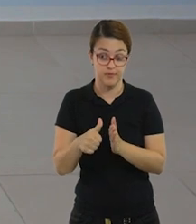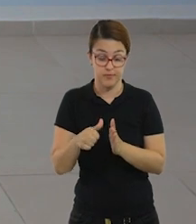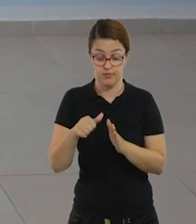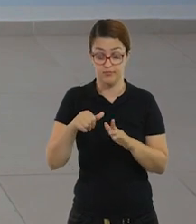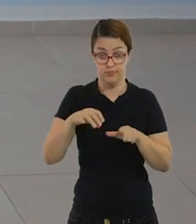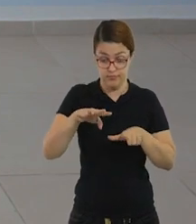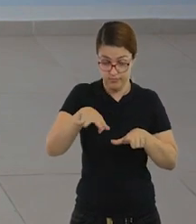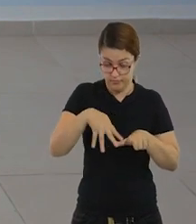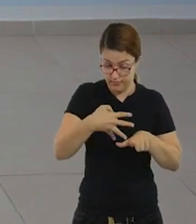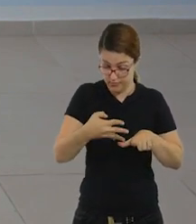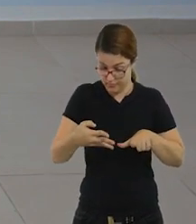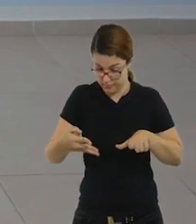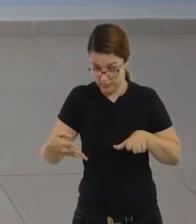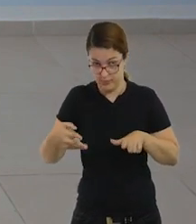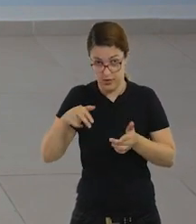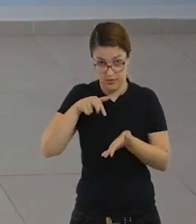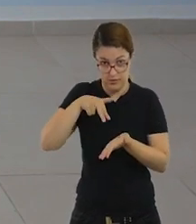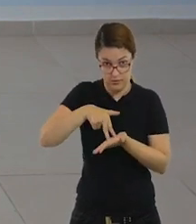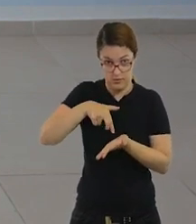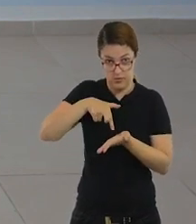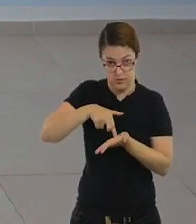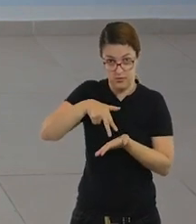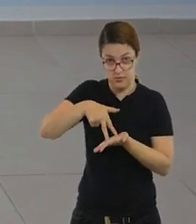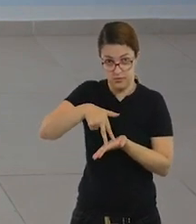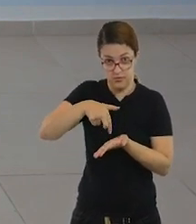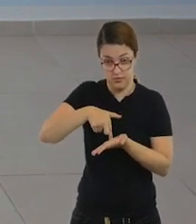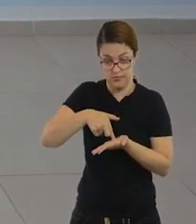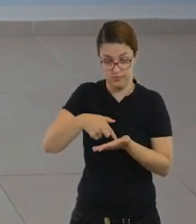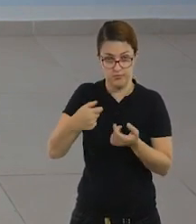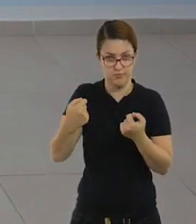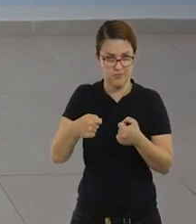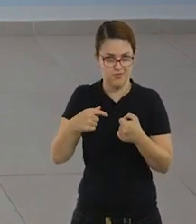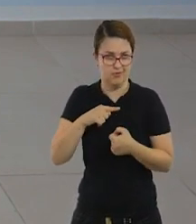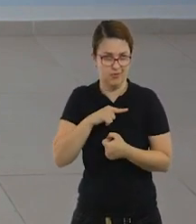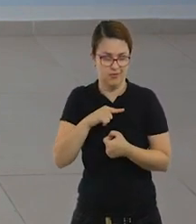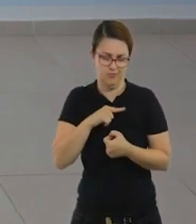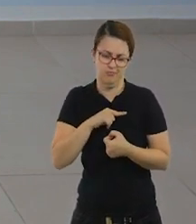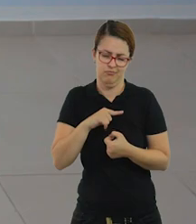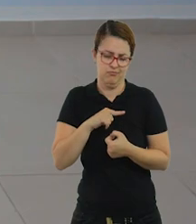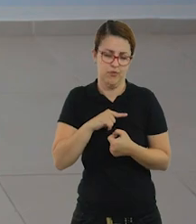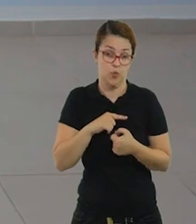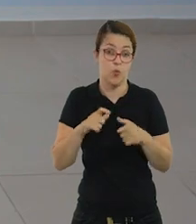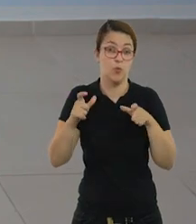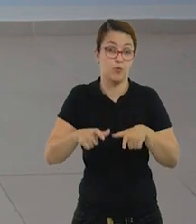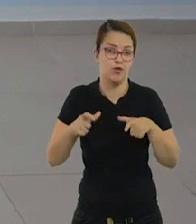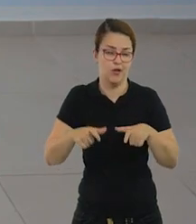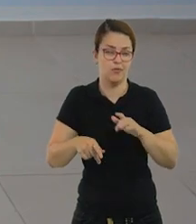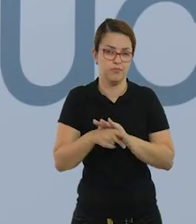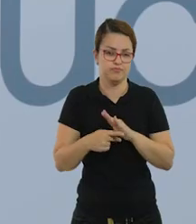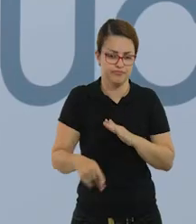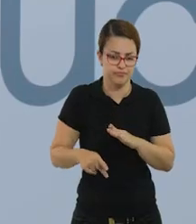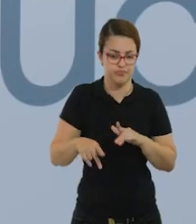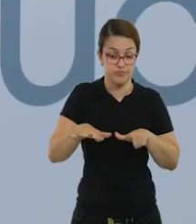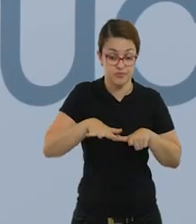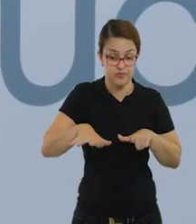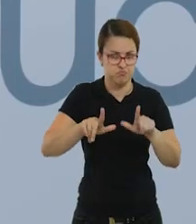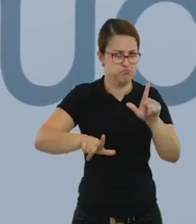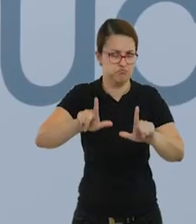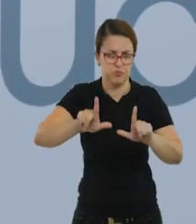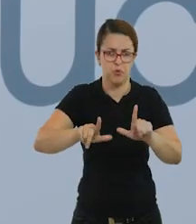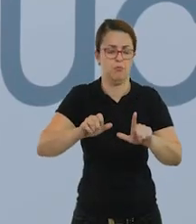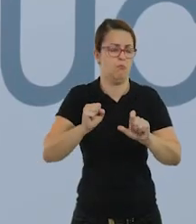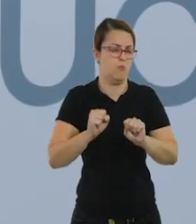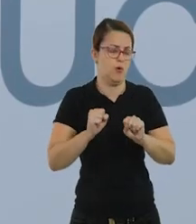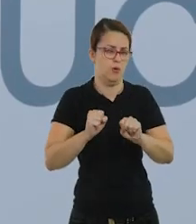amarelinha, a confeccional amarelinha para a gente poder brincar, tá bom? precisa que você tenha um espaço, pode ser a sala de casa, pode ser o quintal de